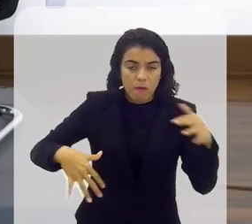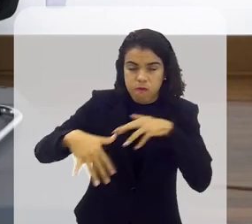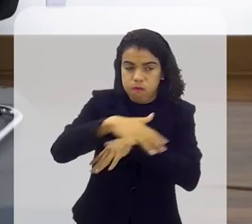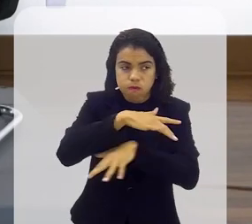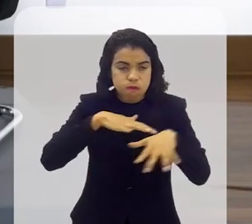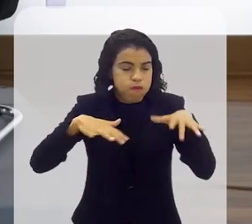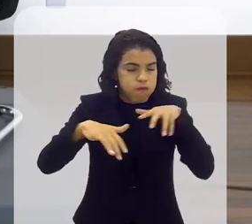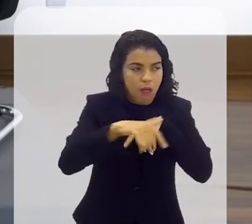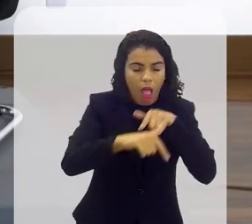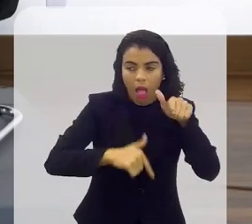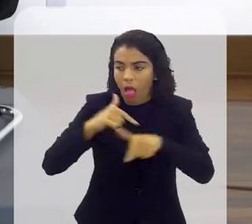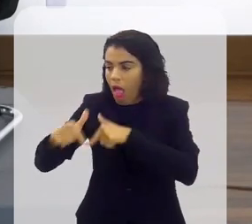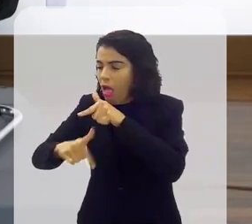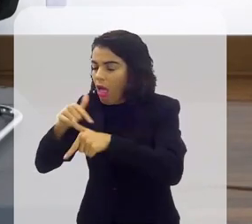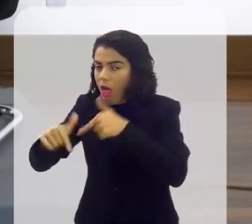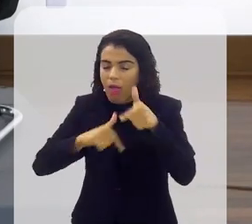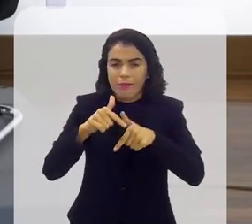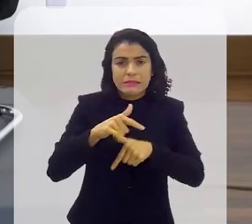muito tumultuada